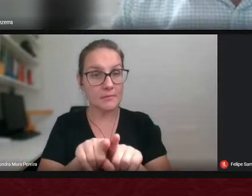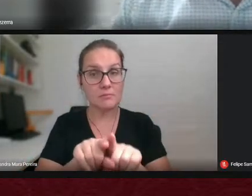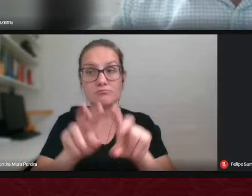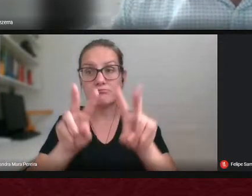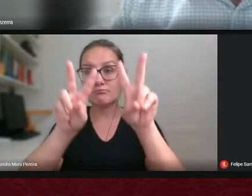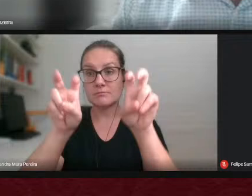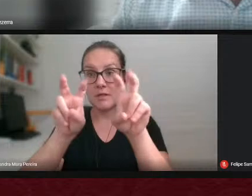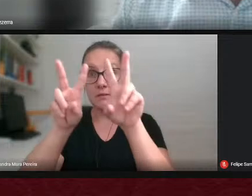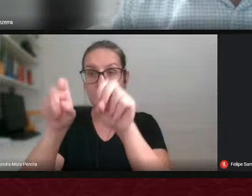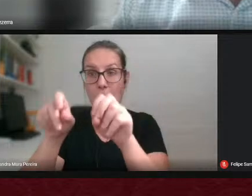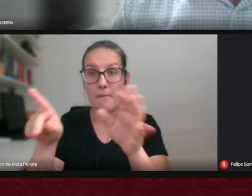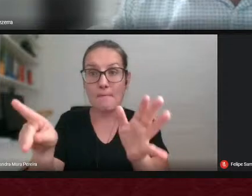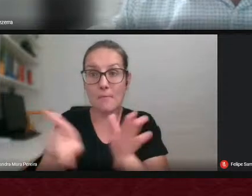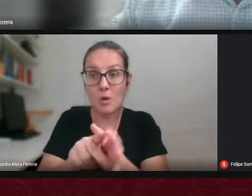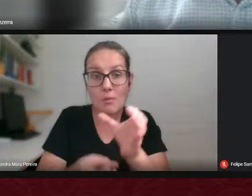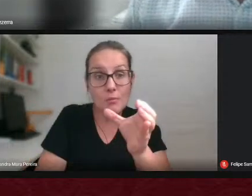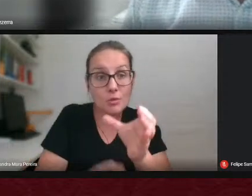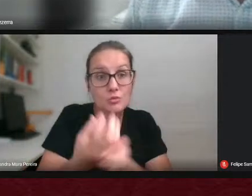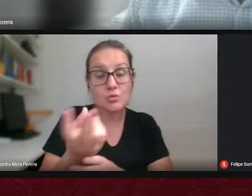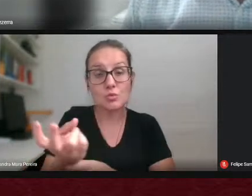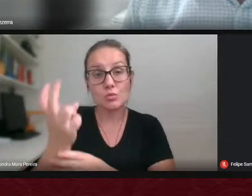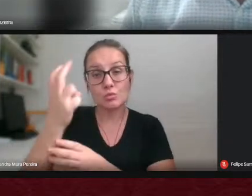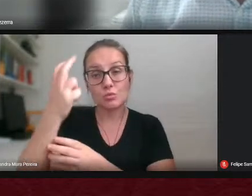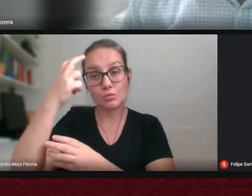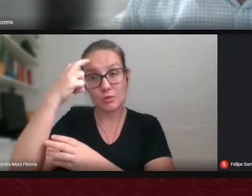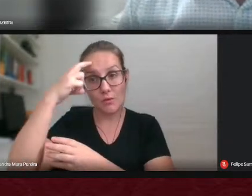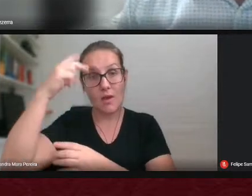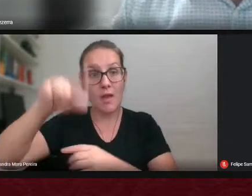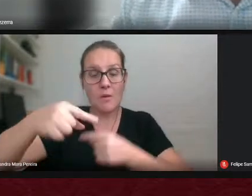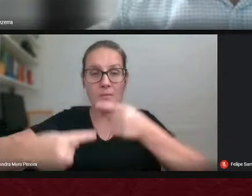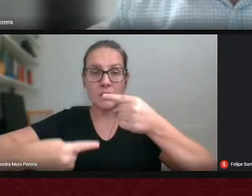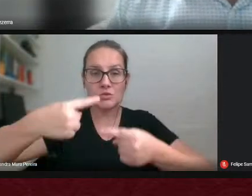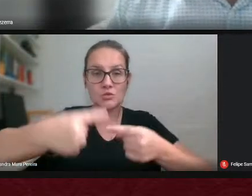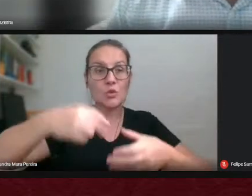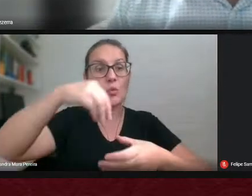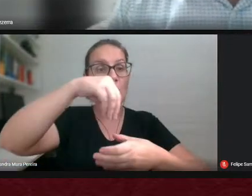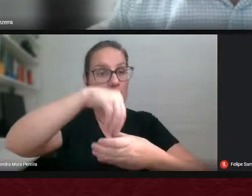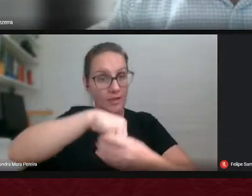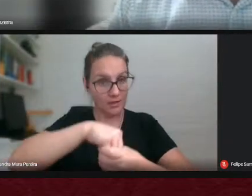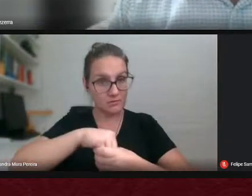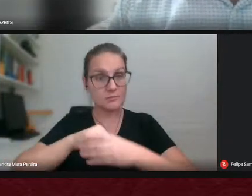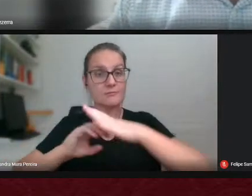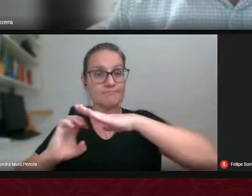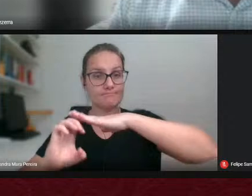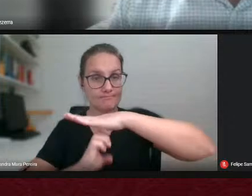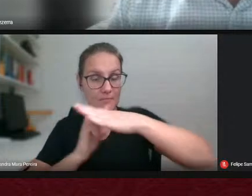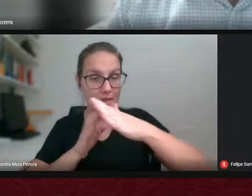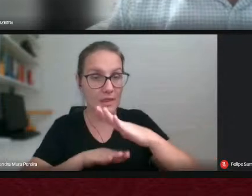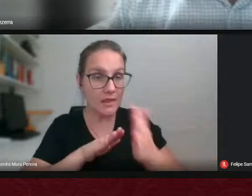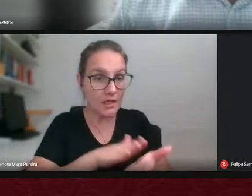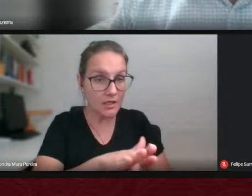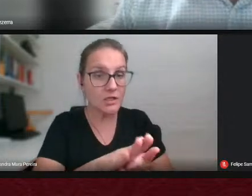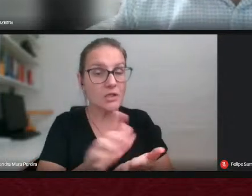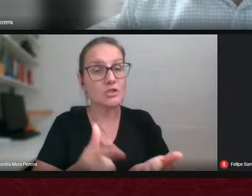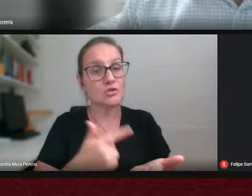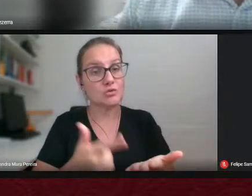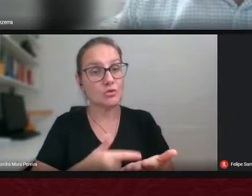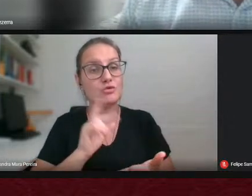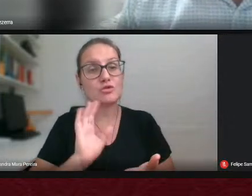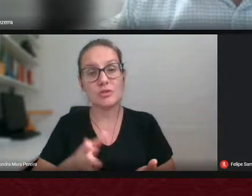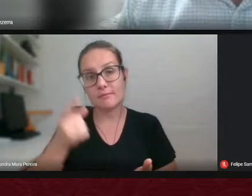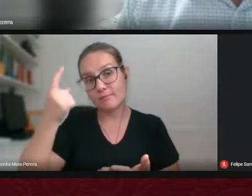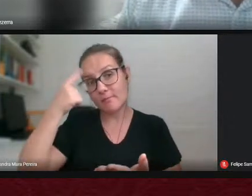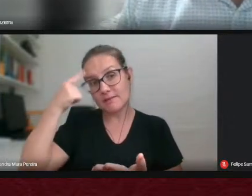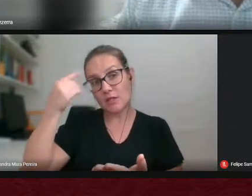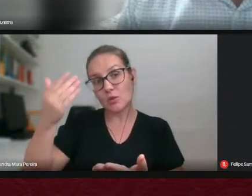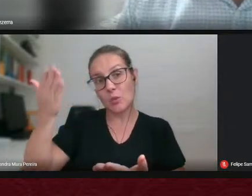propriamente da produção cultural é uma discussão interna nossa na editora de algo que já vinha sendo pensado